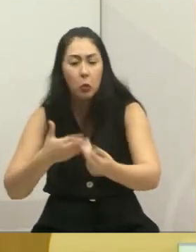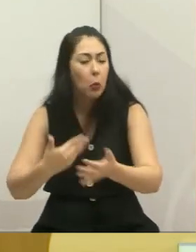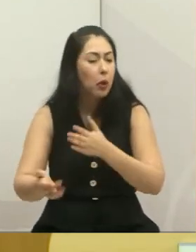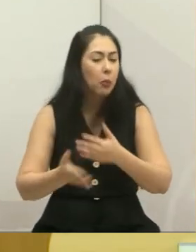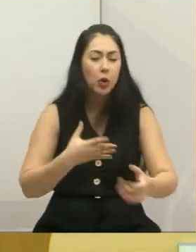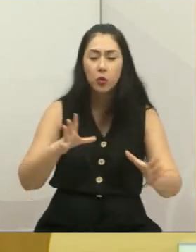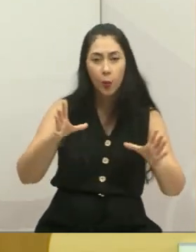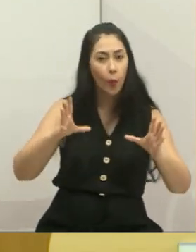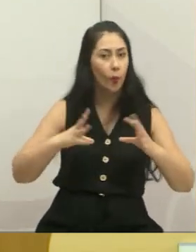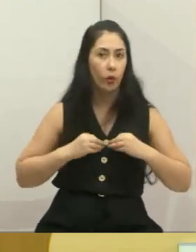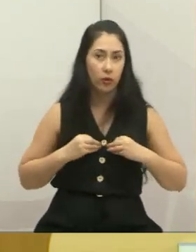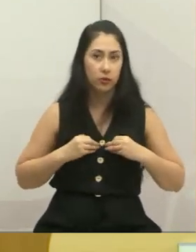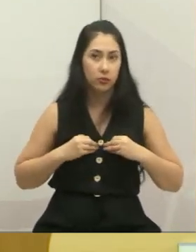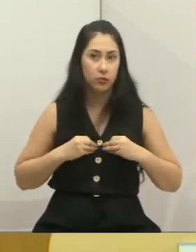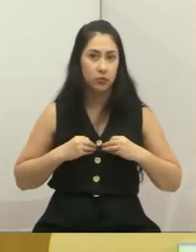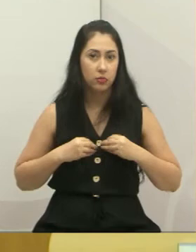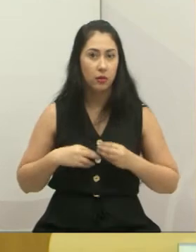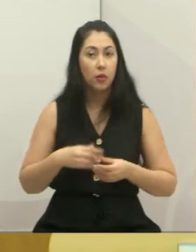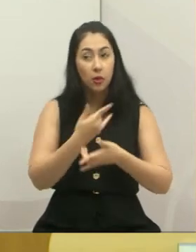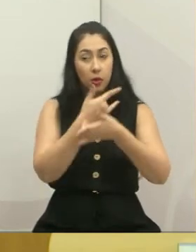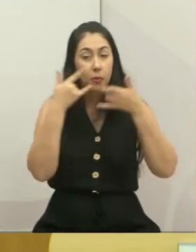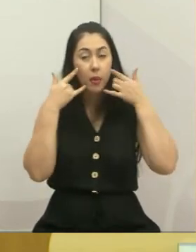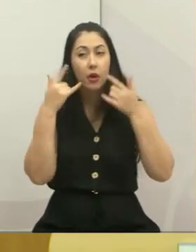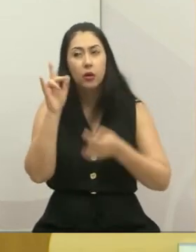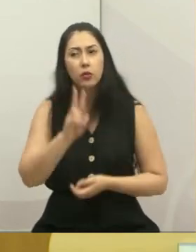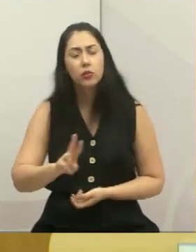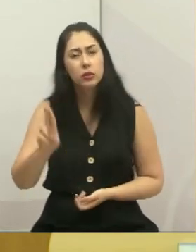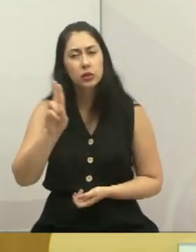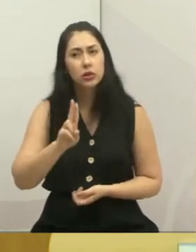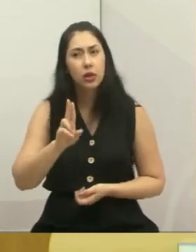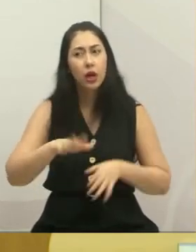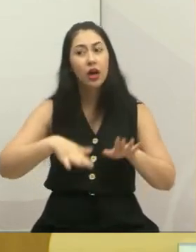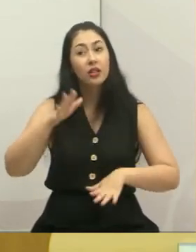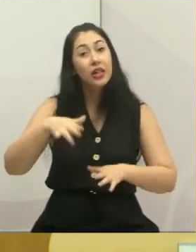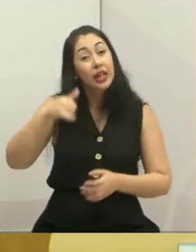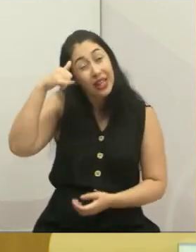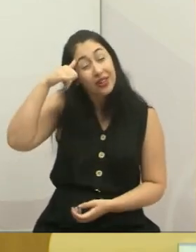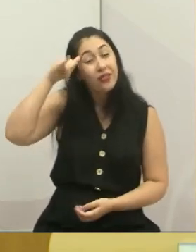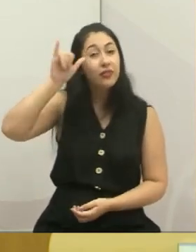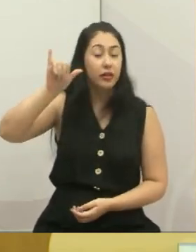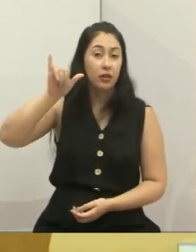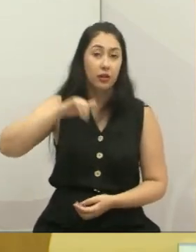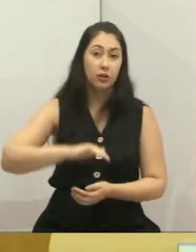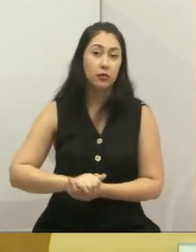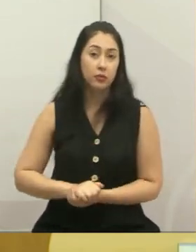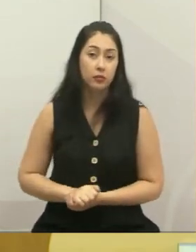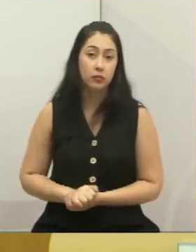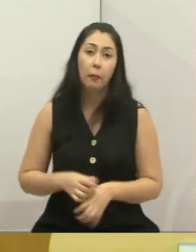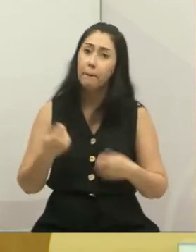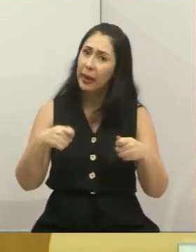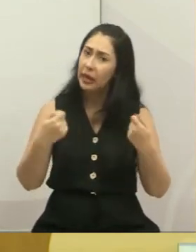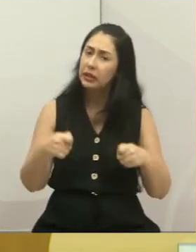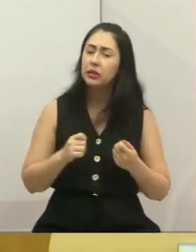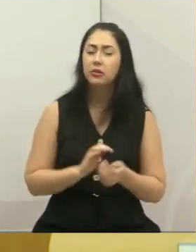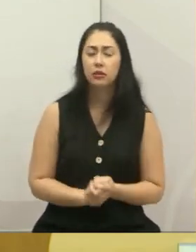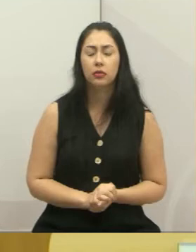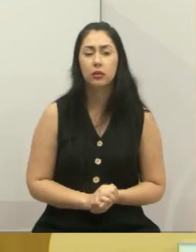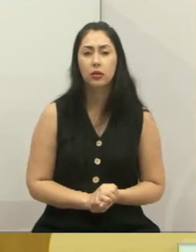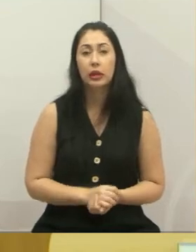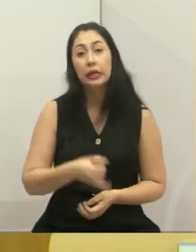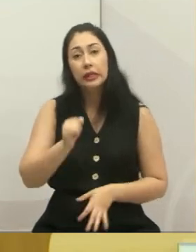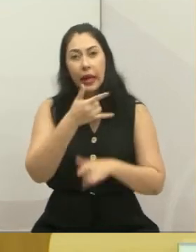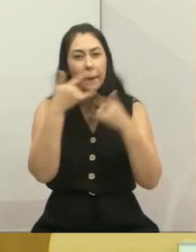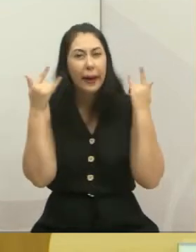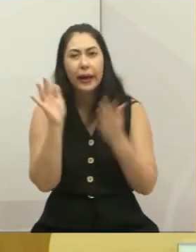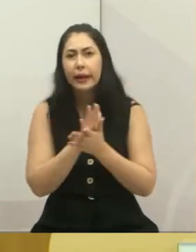e quem usa máscara, talvez não pega. Tem que evitar. Se você não usa